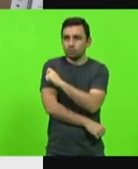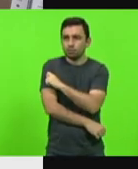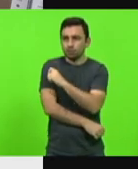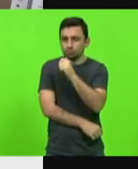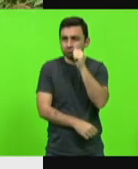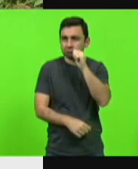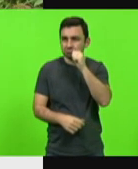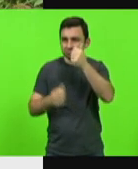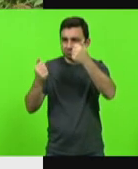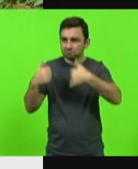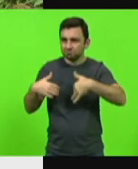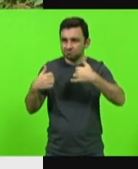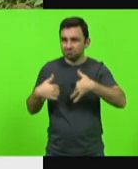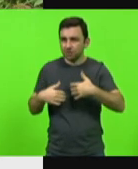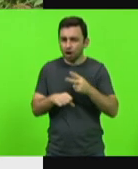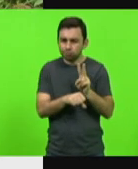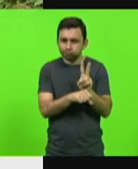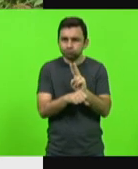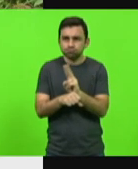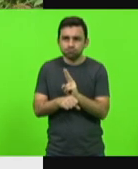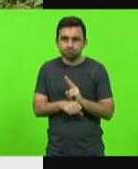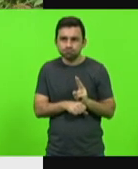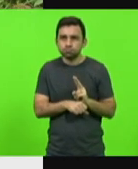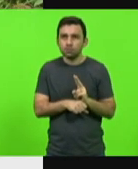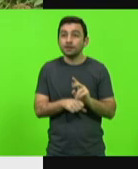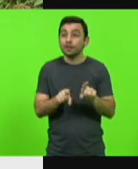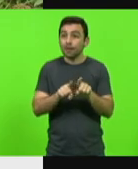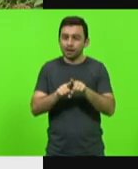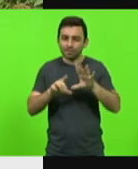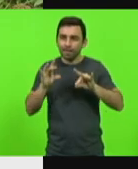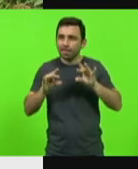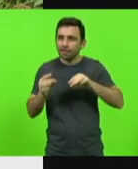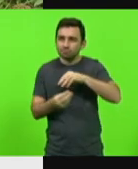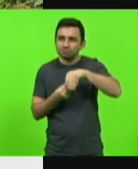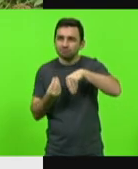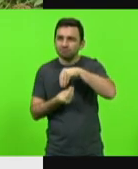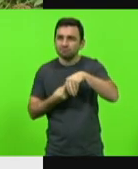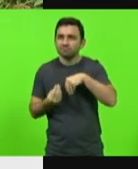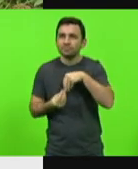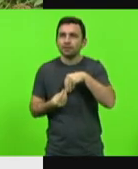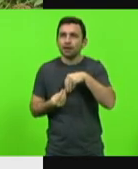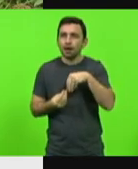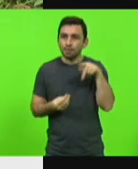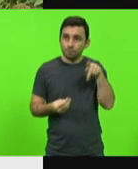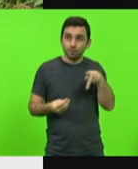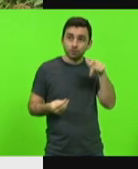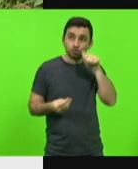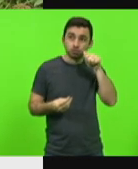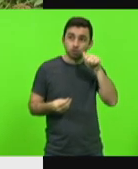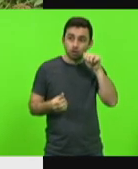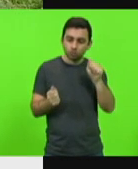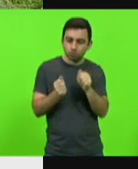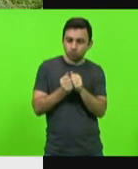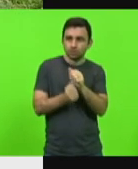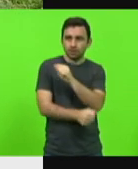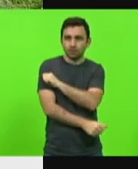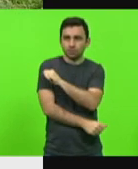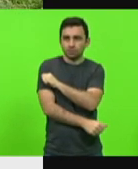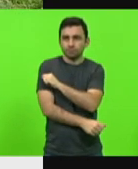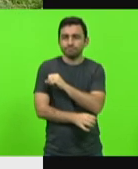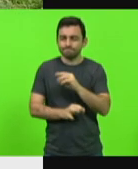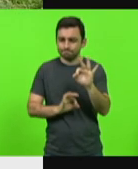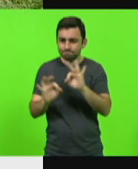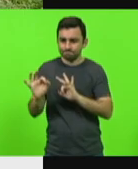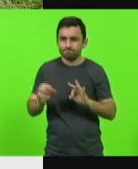que fazem o monitoramento. A composteira é a professora com as alunas que fazem todo o